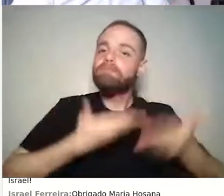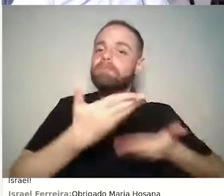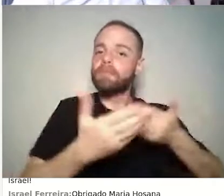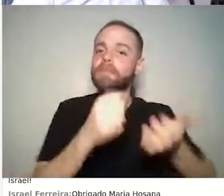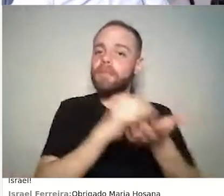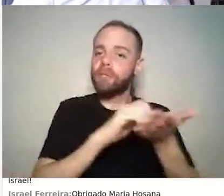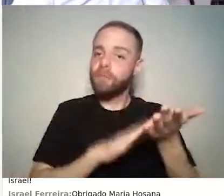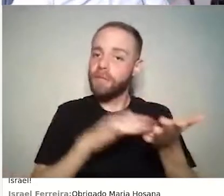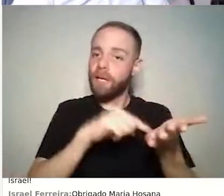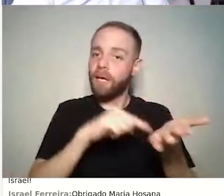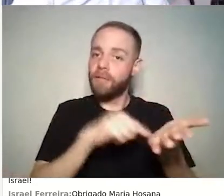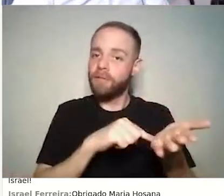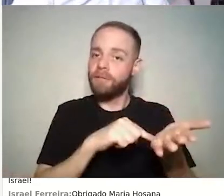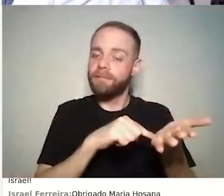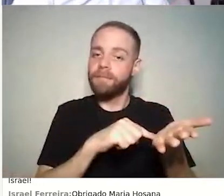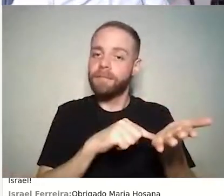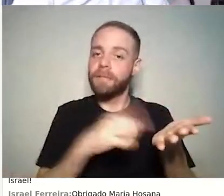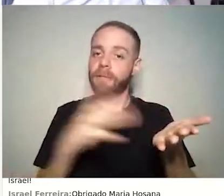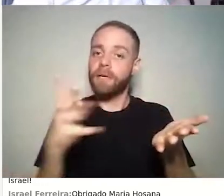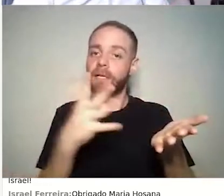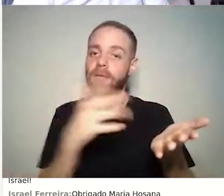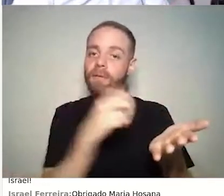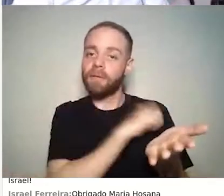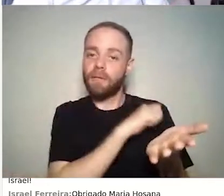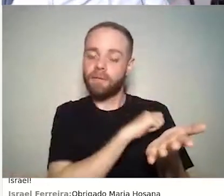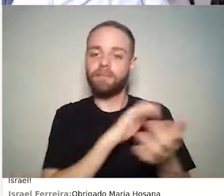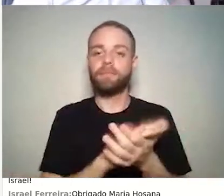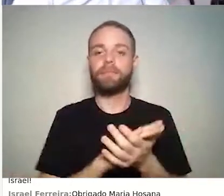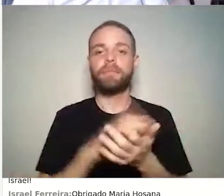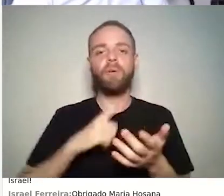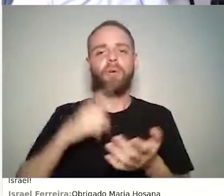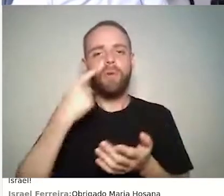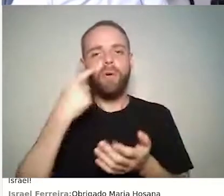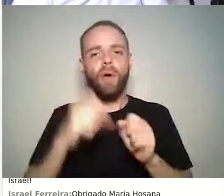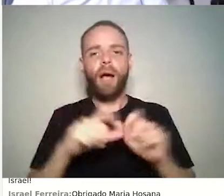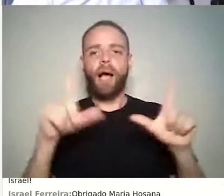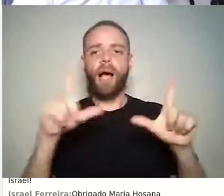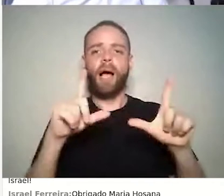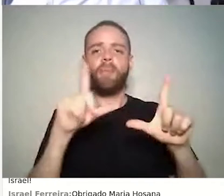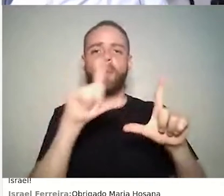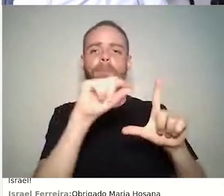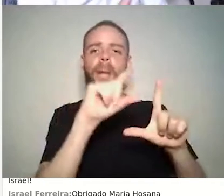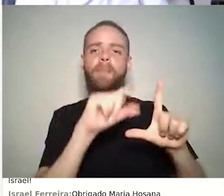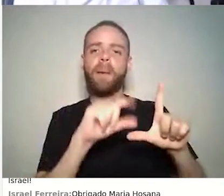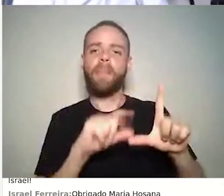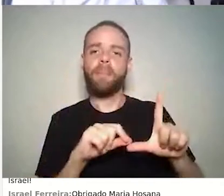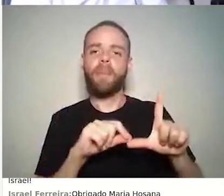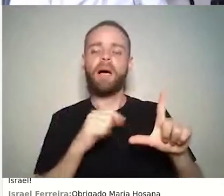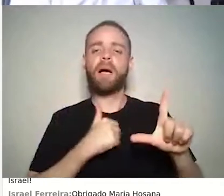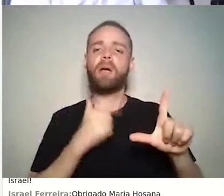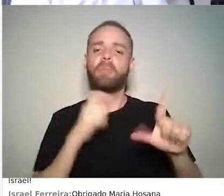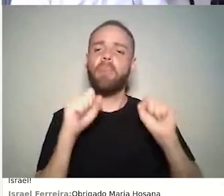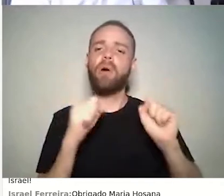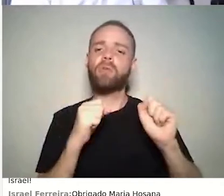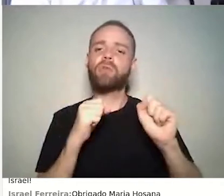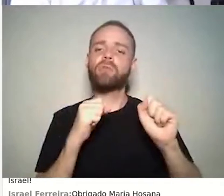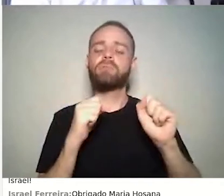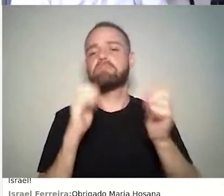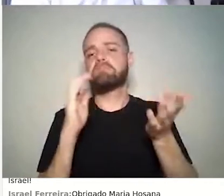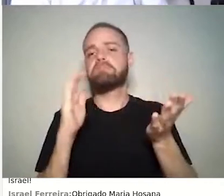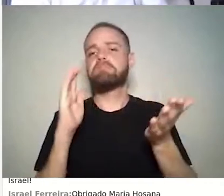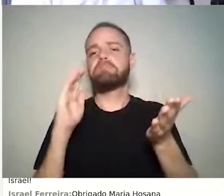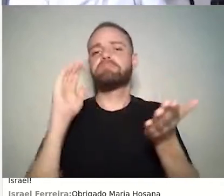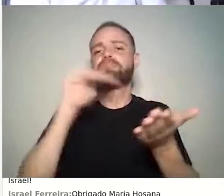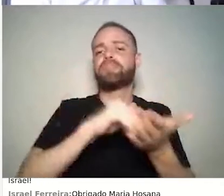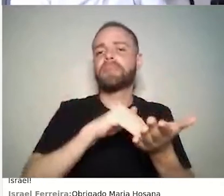Quando eu abro a questão de filtros, eu posso delimitar as datas. Então, se eu quiser, por exemplo, definir o